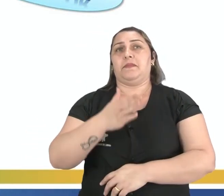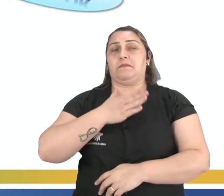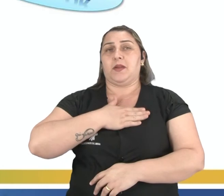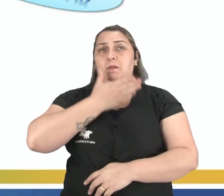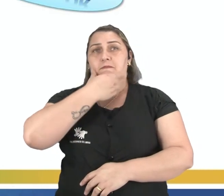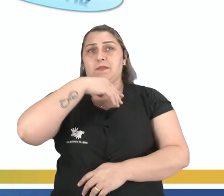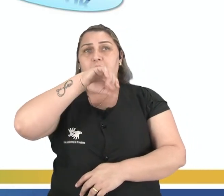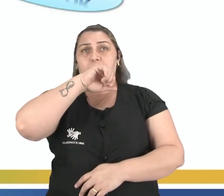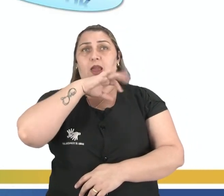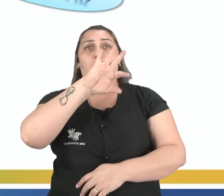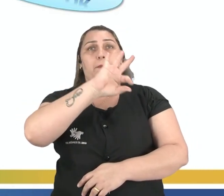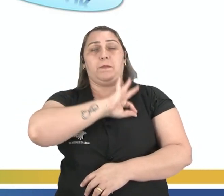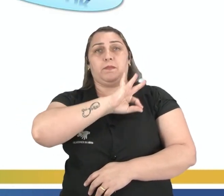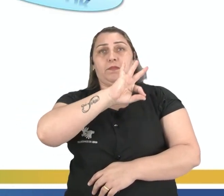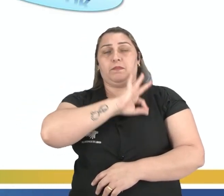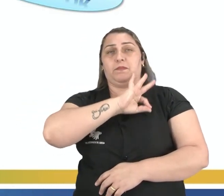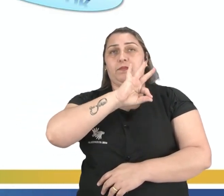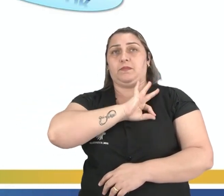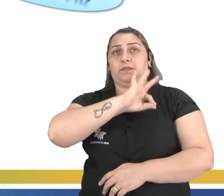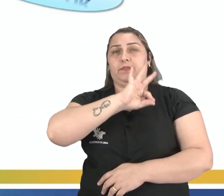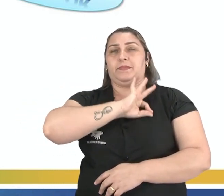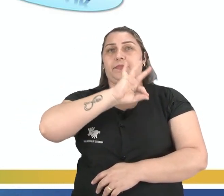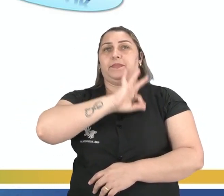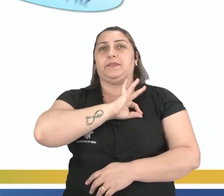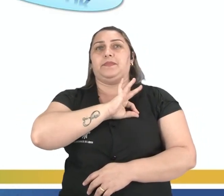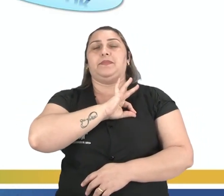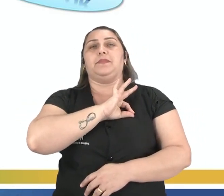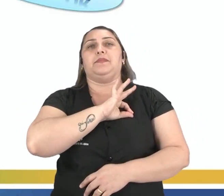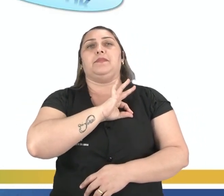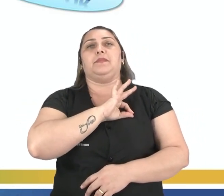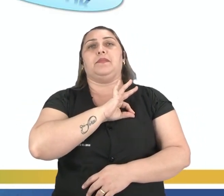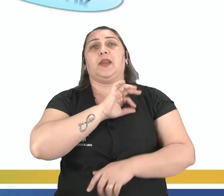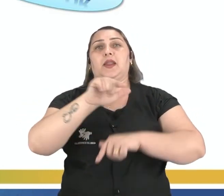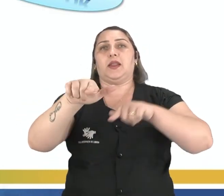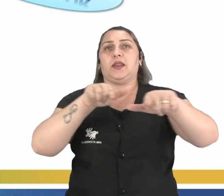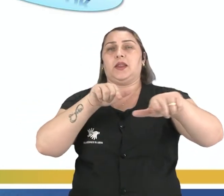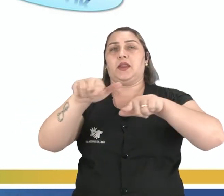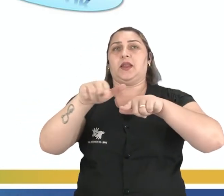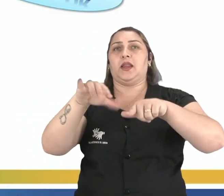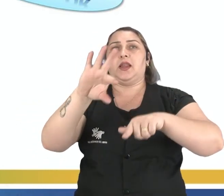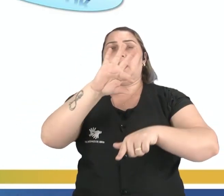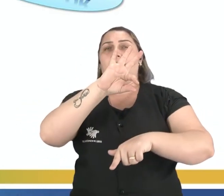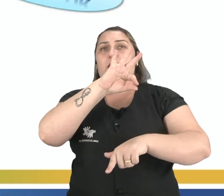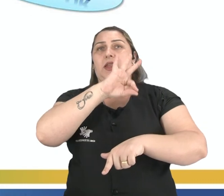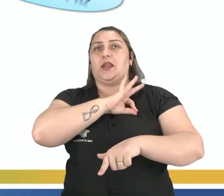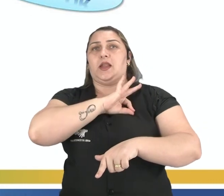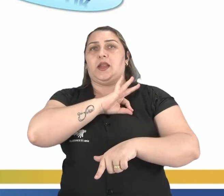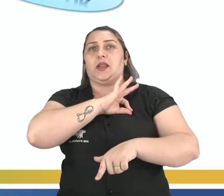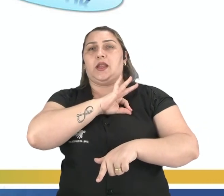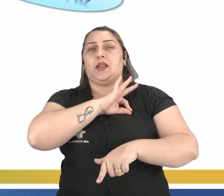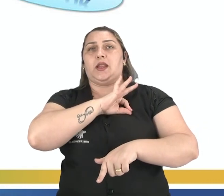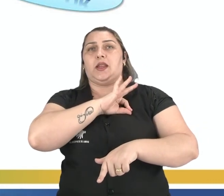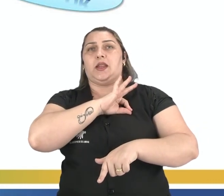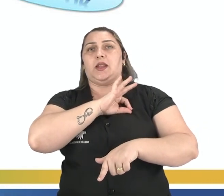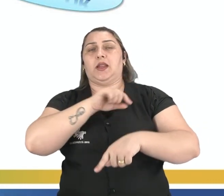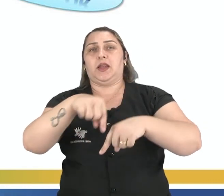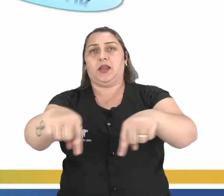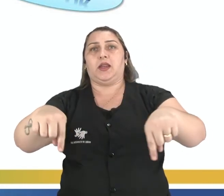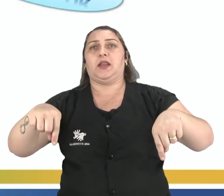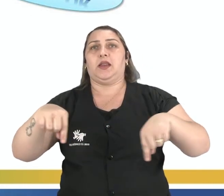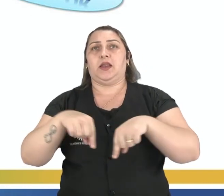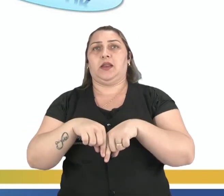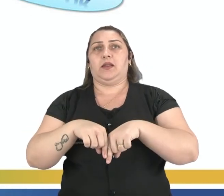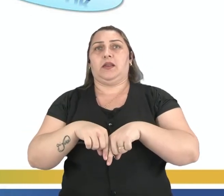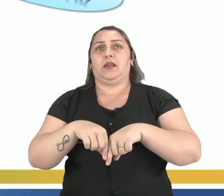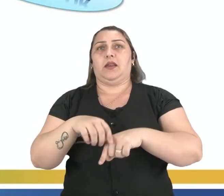Então, meu pai, ele é um policial. Trabalha na delegacia de polícia. Então, eu só estou te dando uma